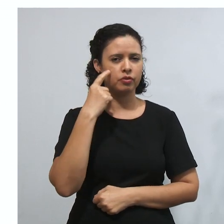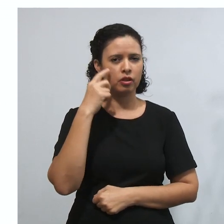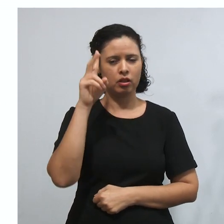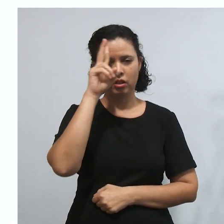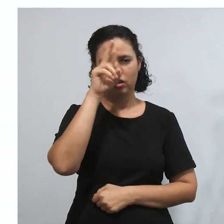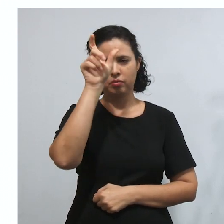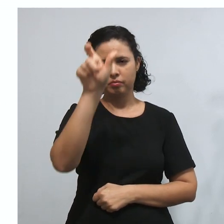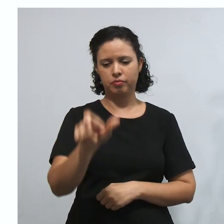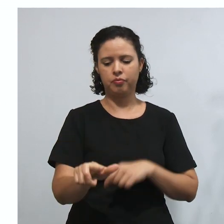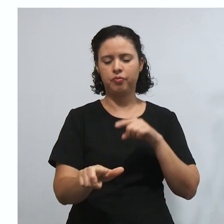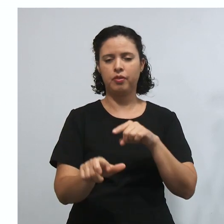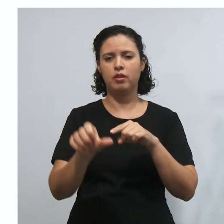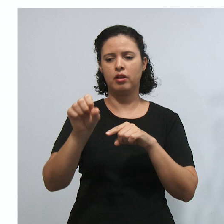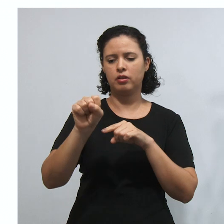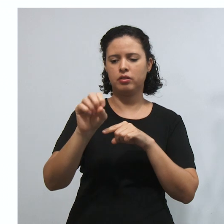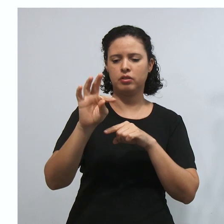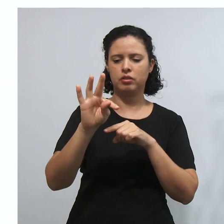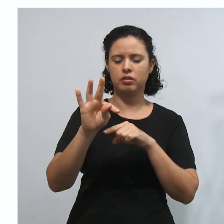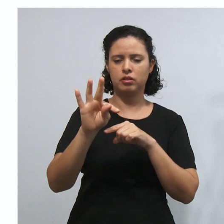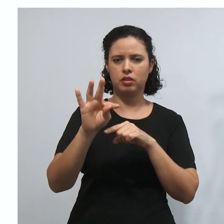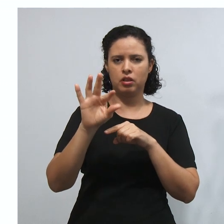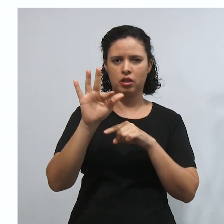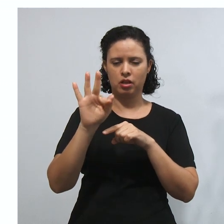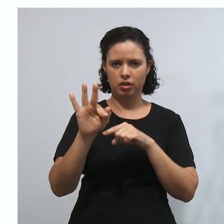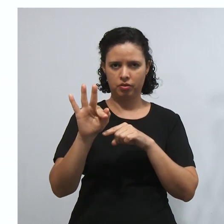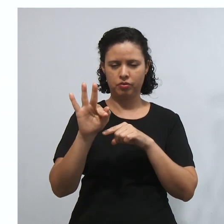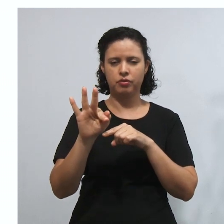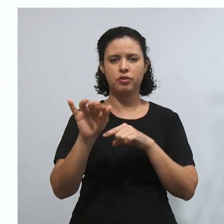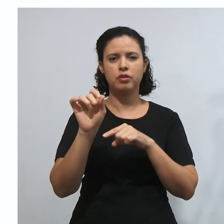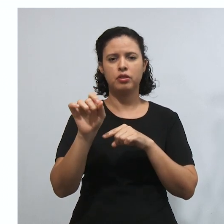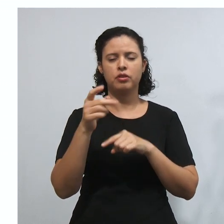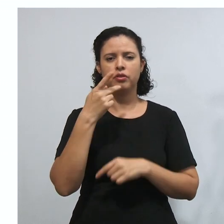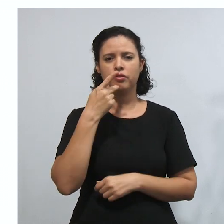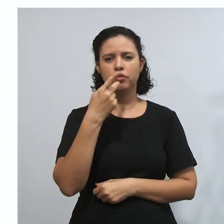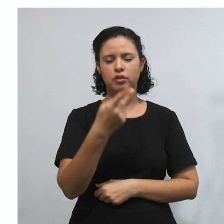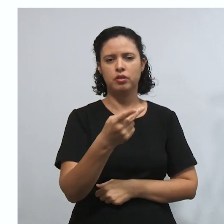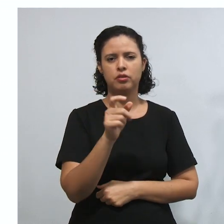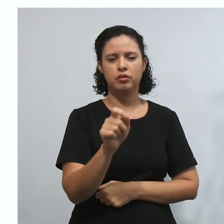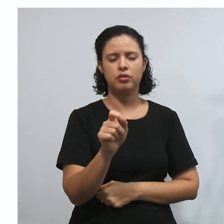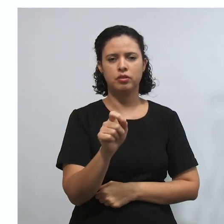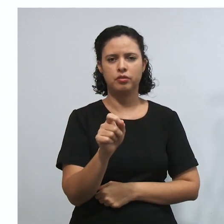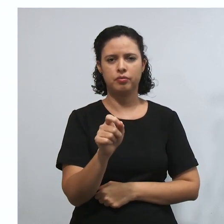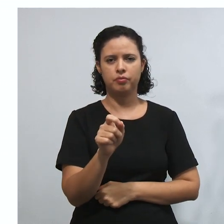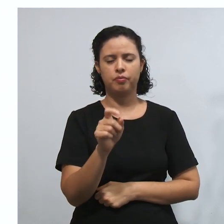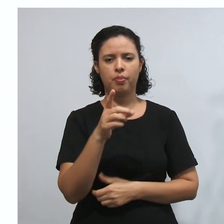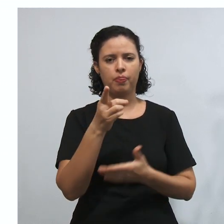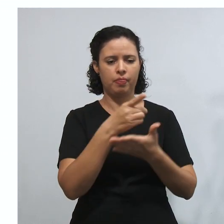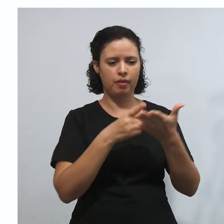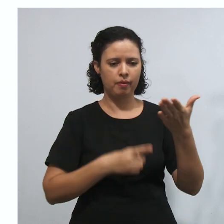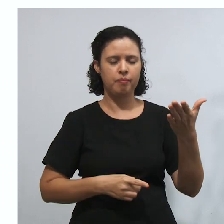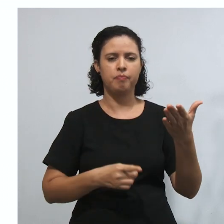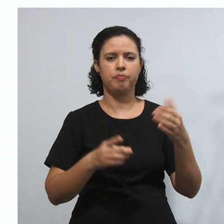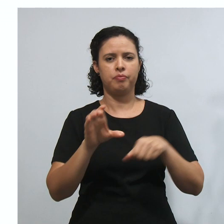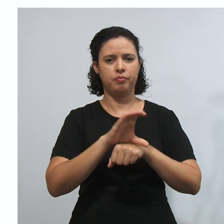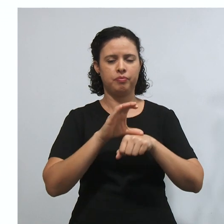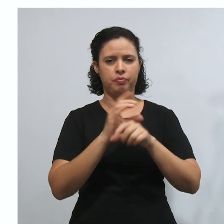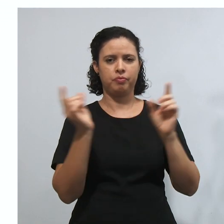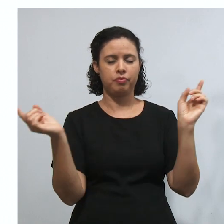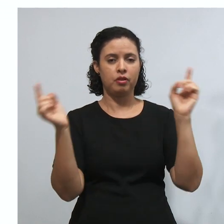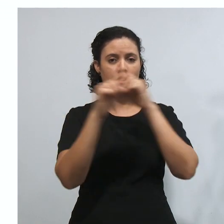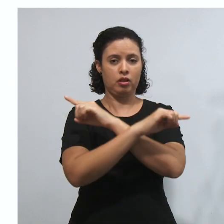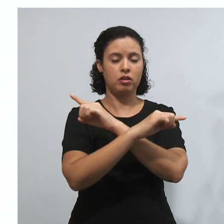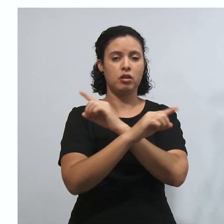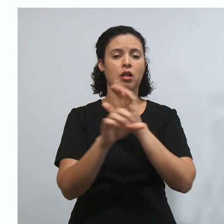STF para facilitar a didática da nossa aula. Eu posso falar que a declaração de inconstitucionalidade de lei ou ato